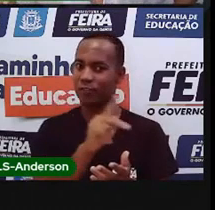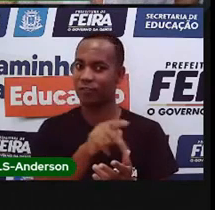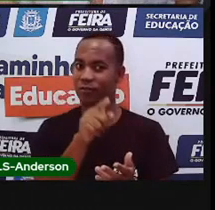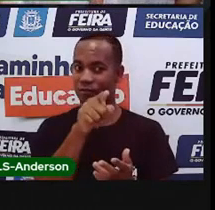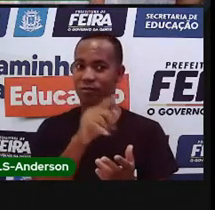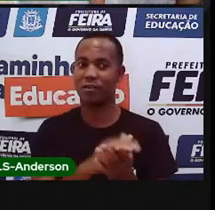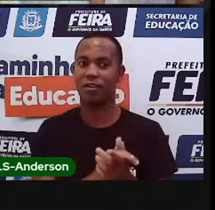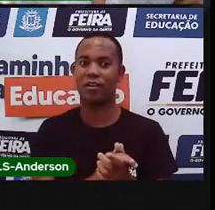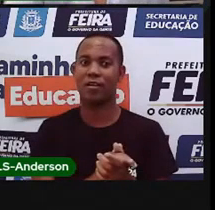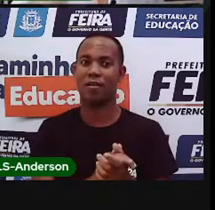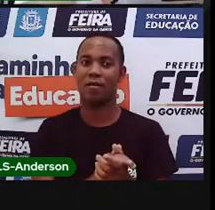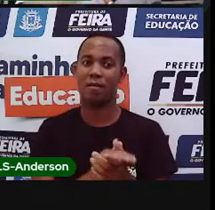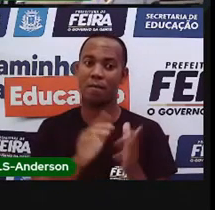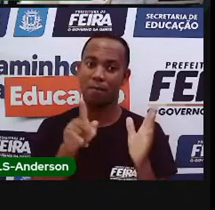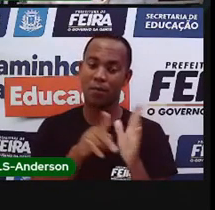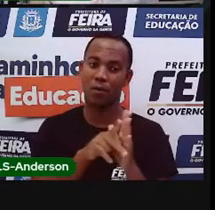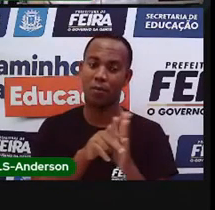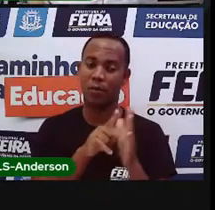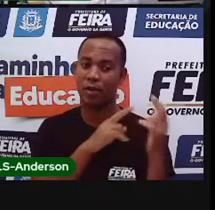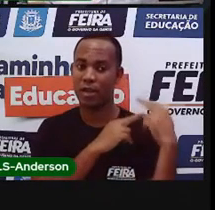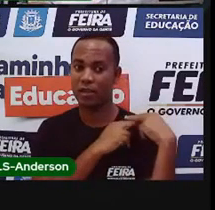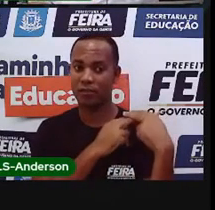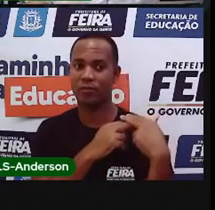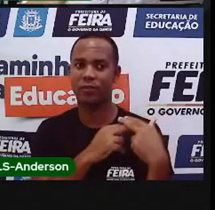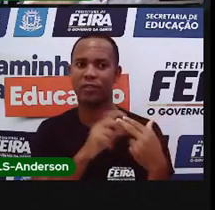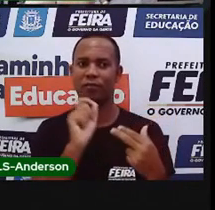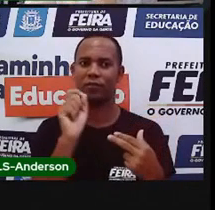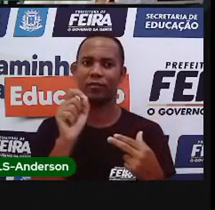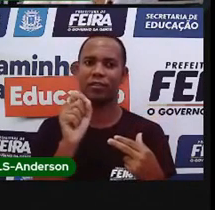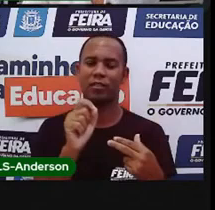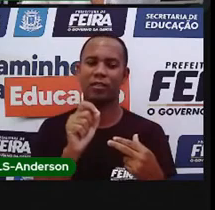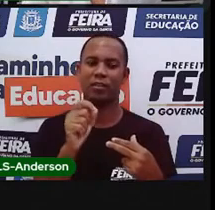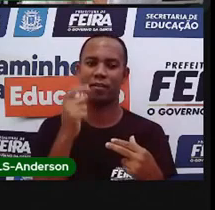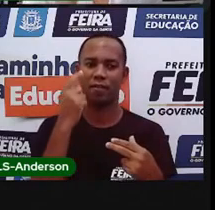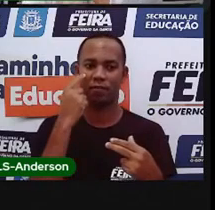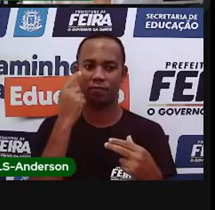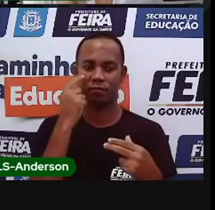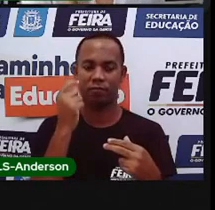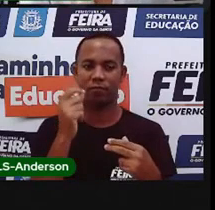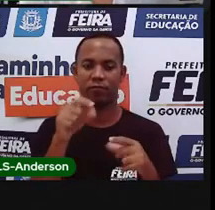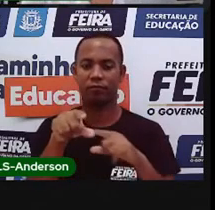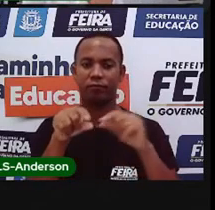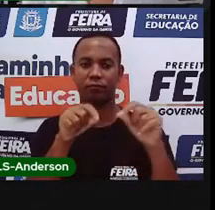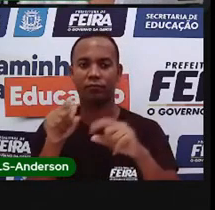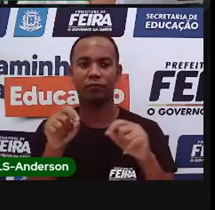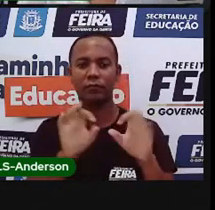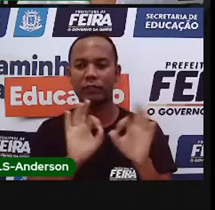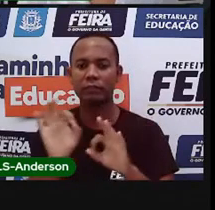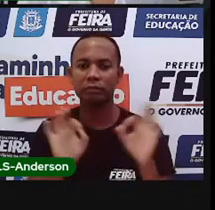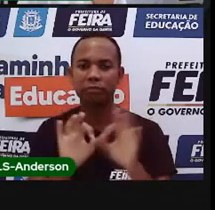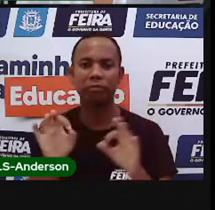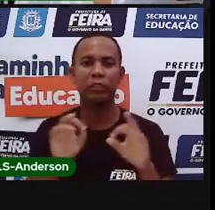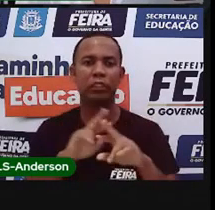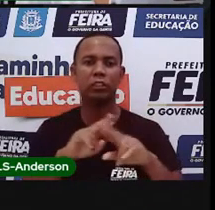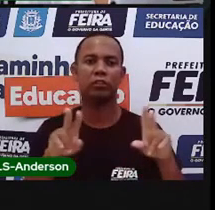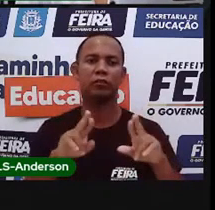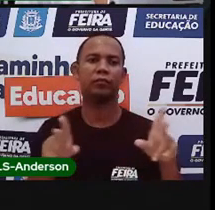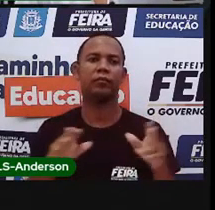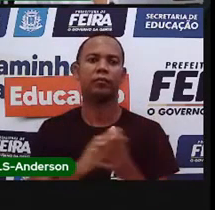atualizar vocês. E quem mais? O seu professor. Ele vai atualizar vocês sobre o quê? A coleta de